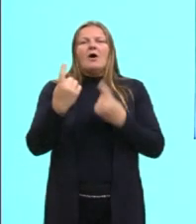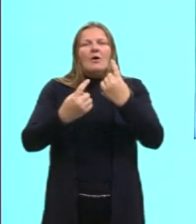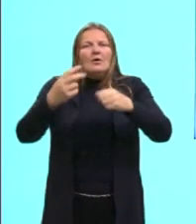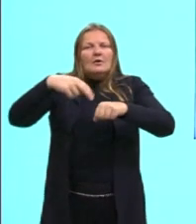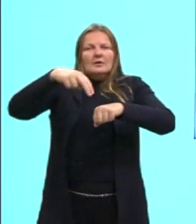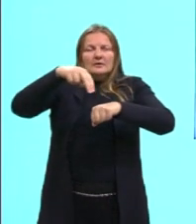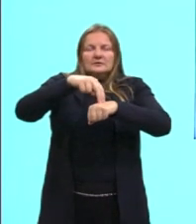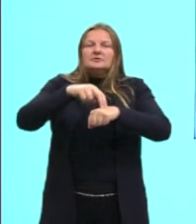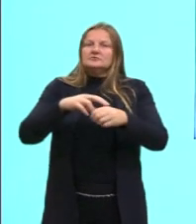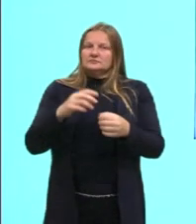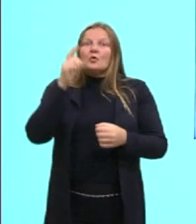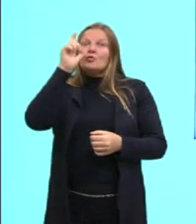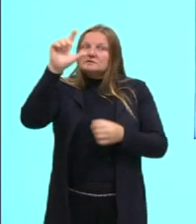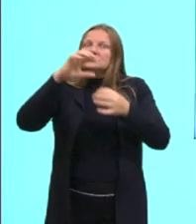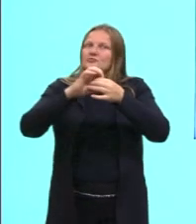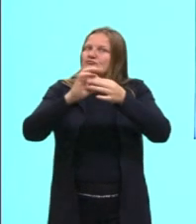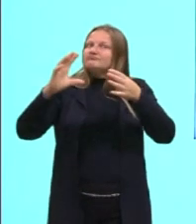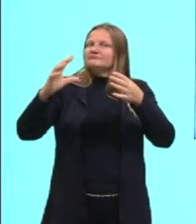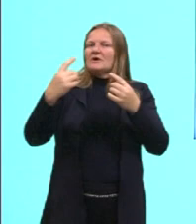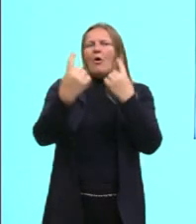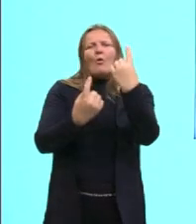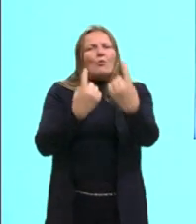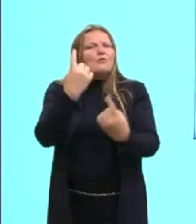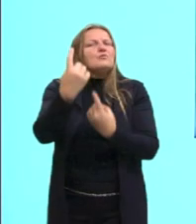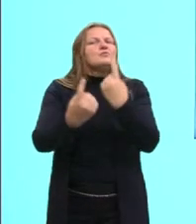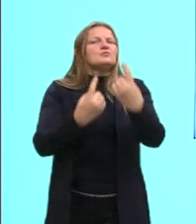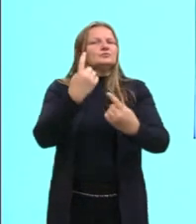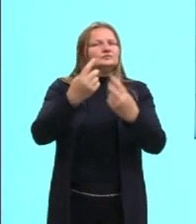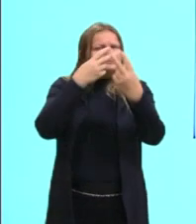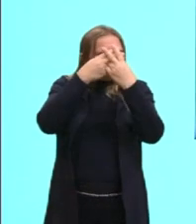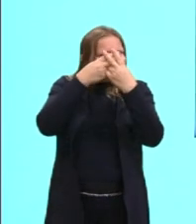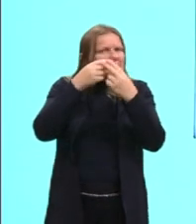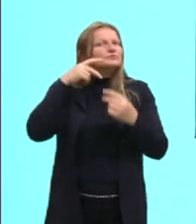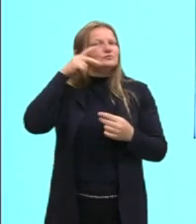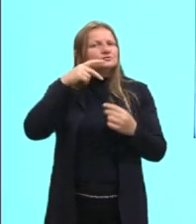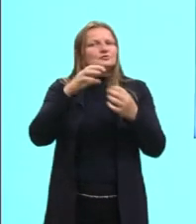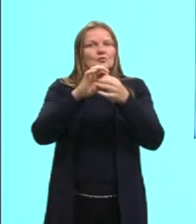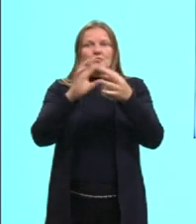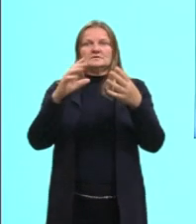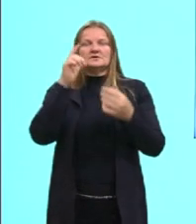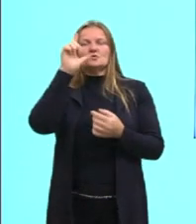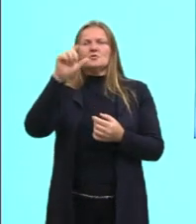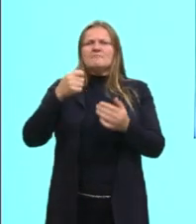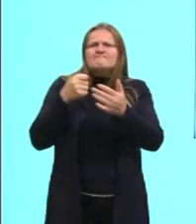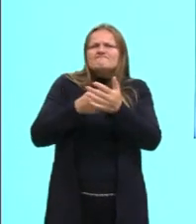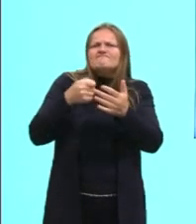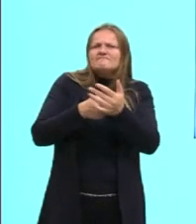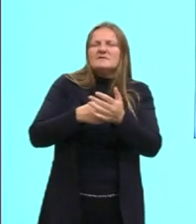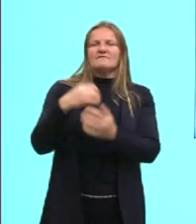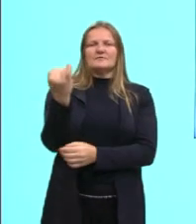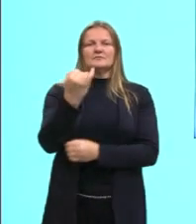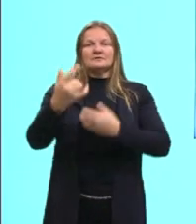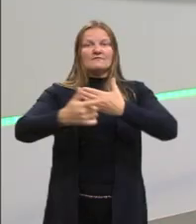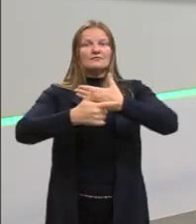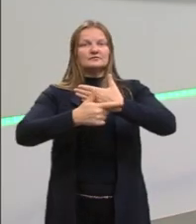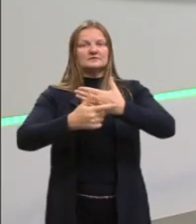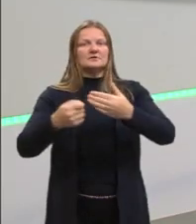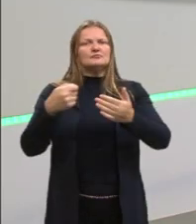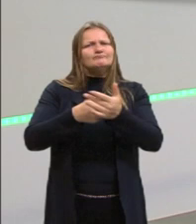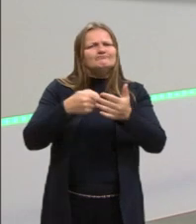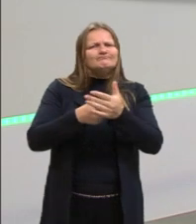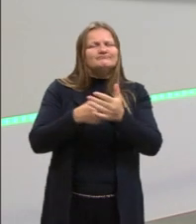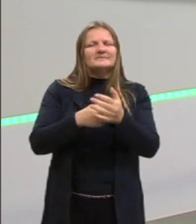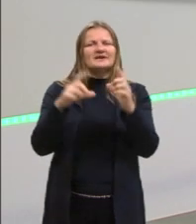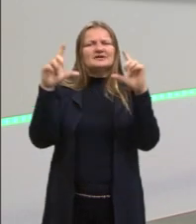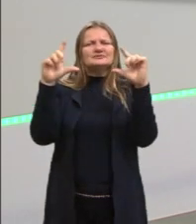realmente conseguiram libertar alguns presos políticos. Então, a luta armada foi importante para tentar